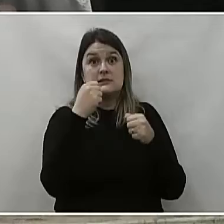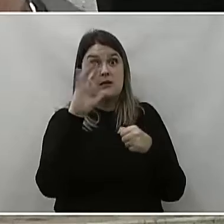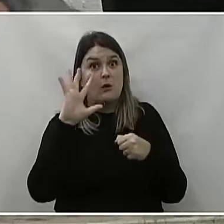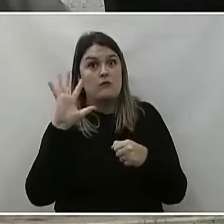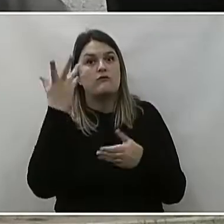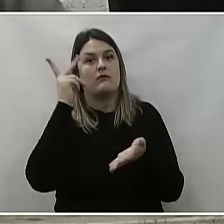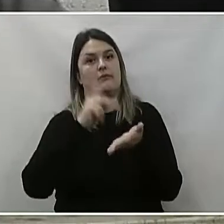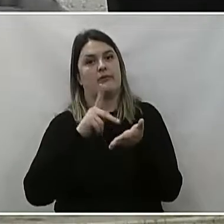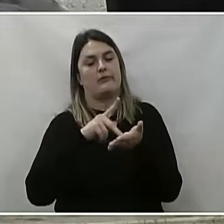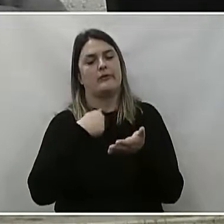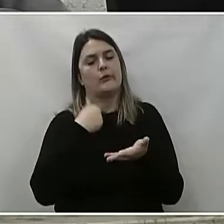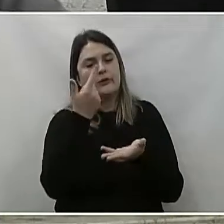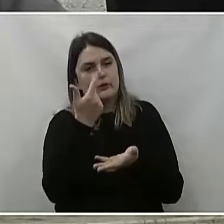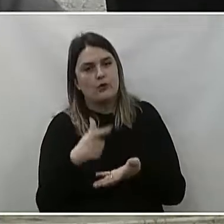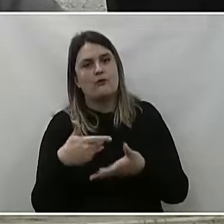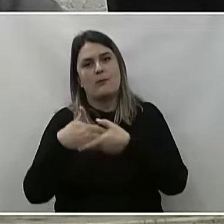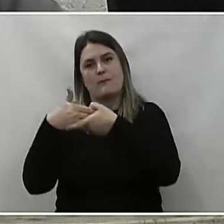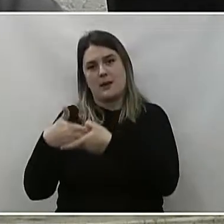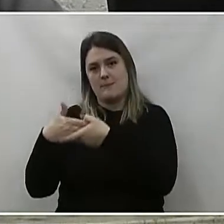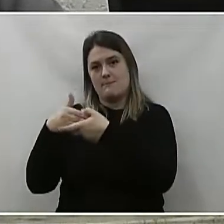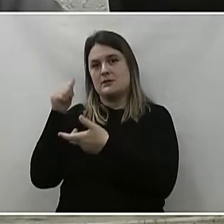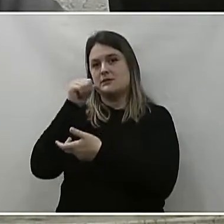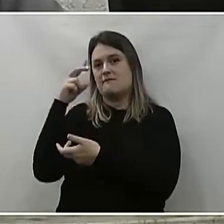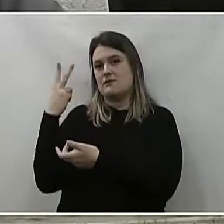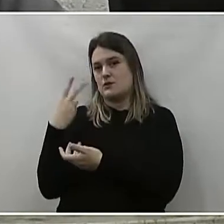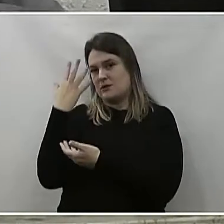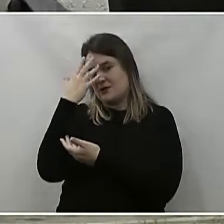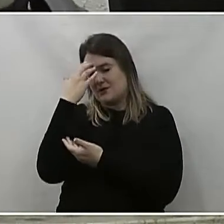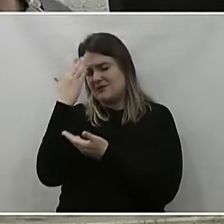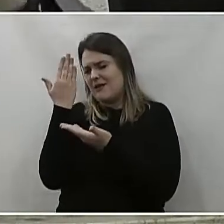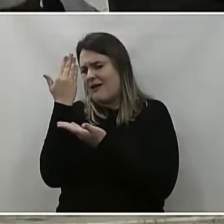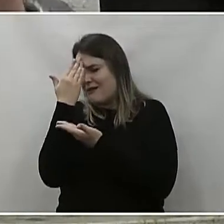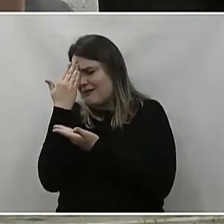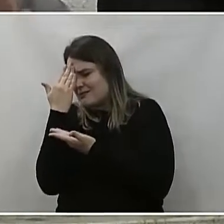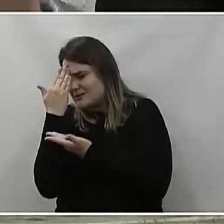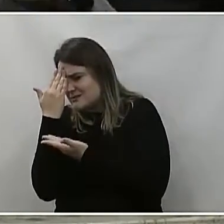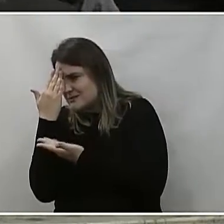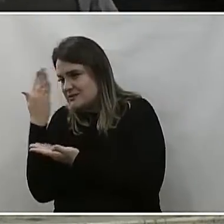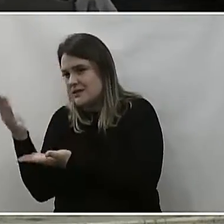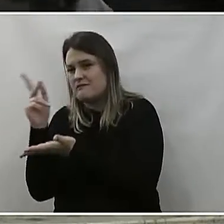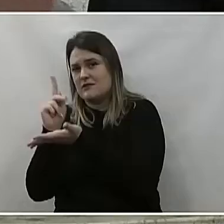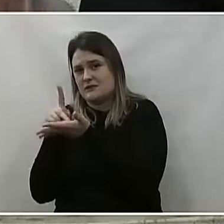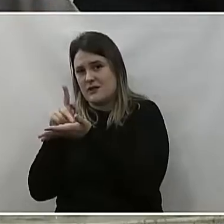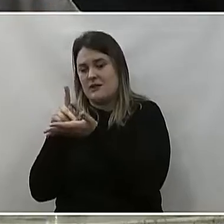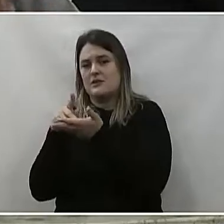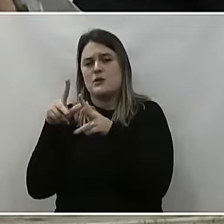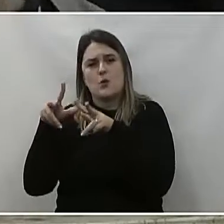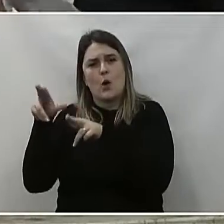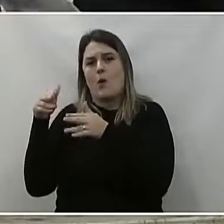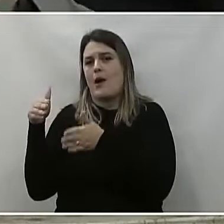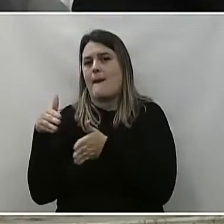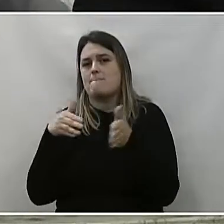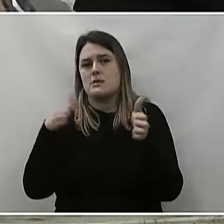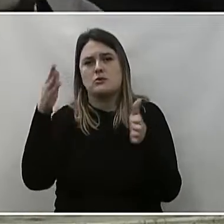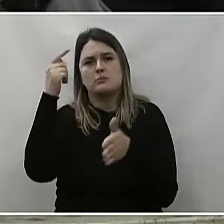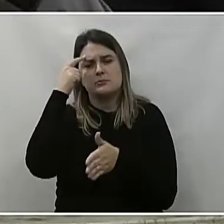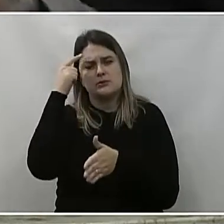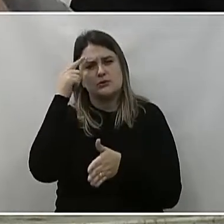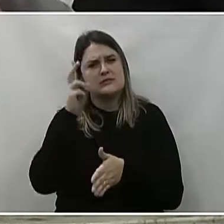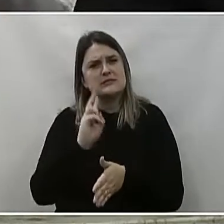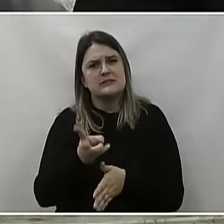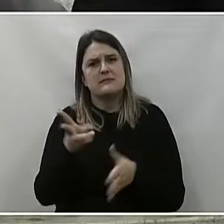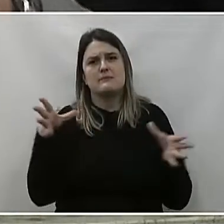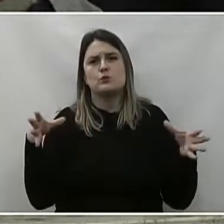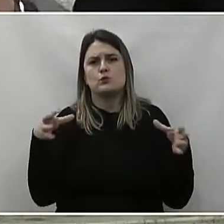aconteça. Então, mais uma vez, parabéns, senhora vereadora, agradeço. Estamos no mesmo caminho, pensando sempre